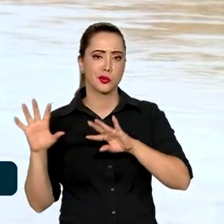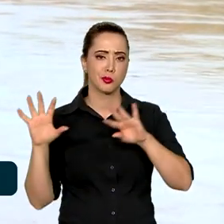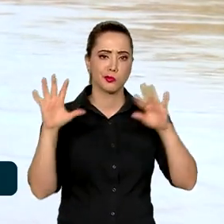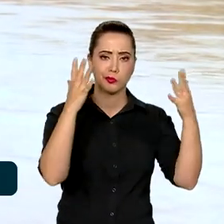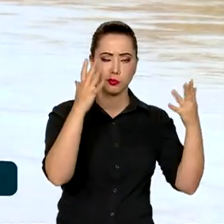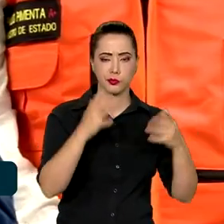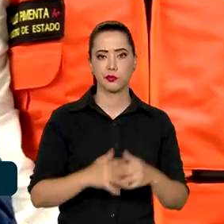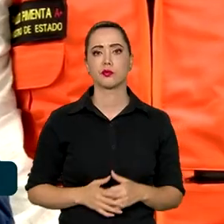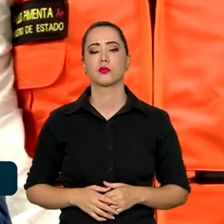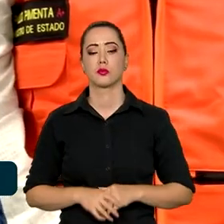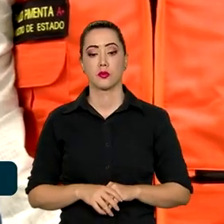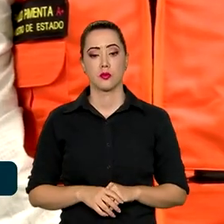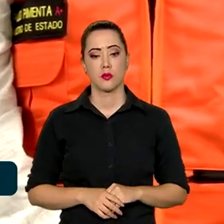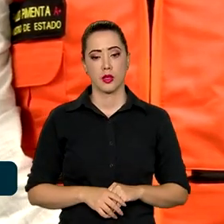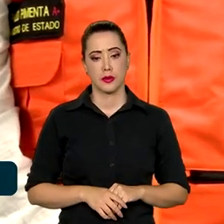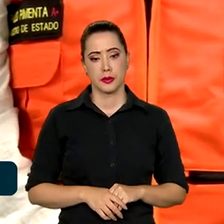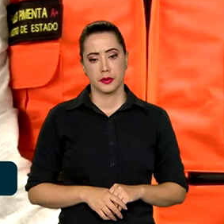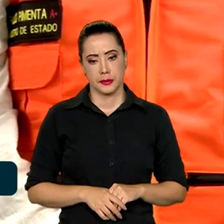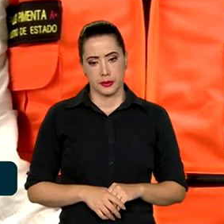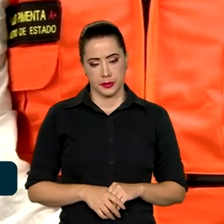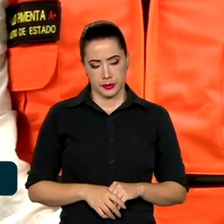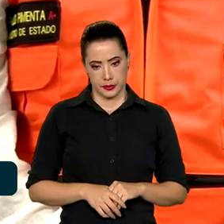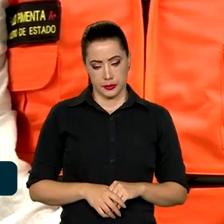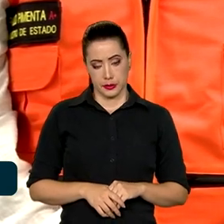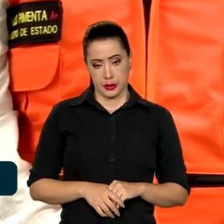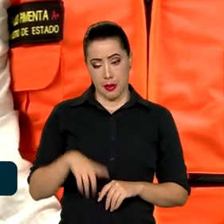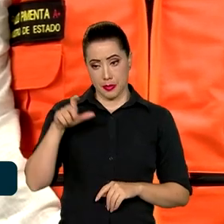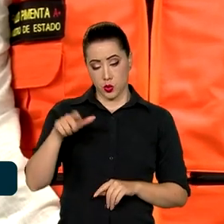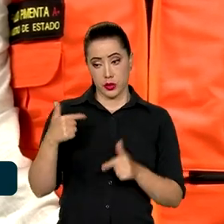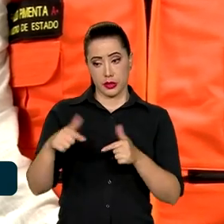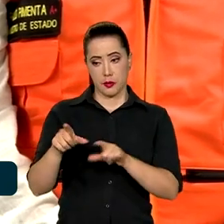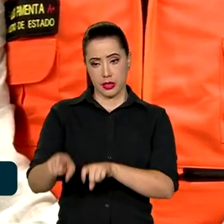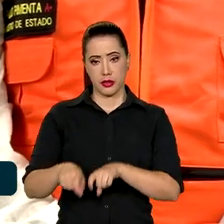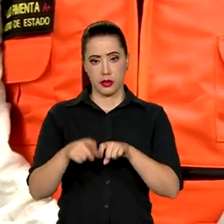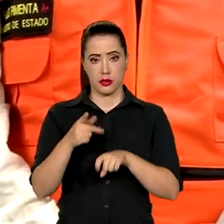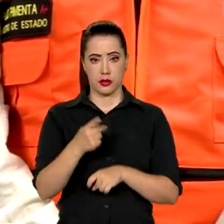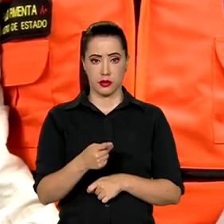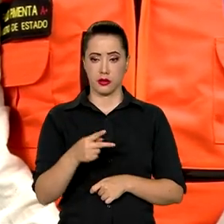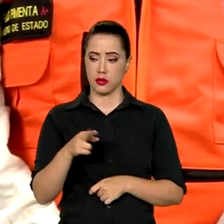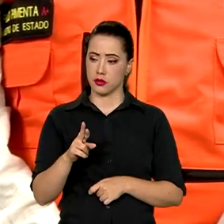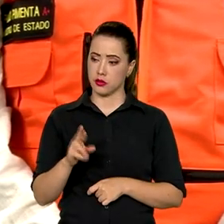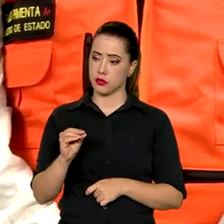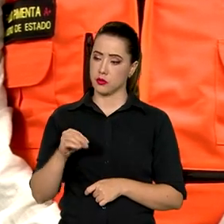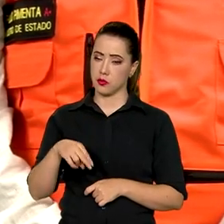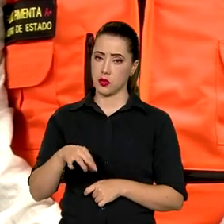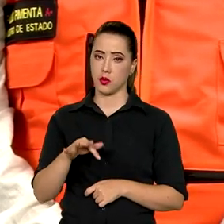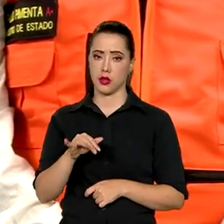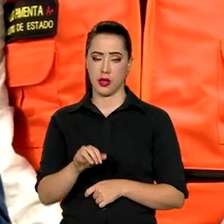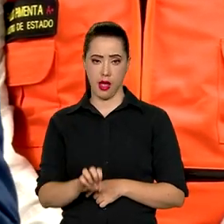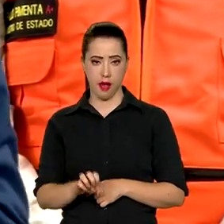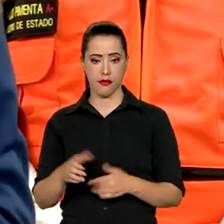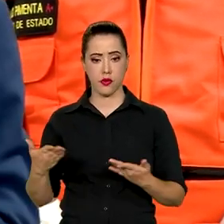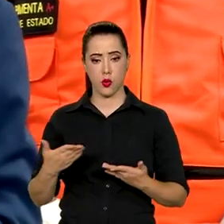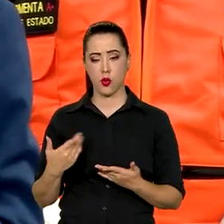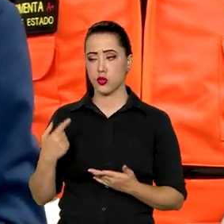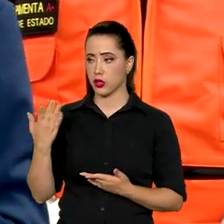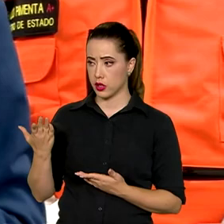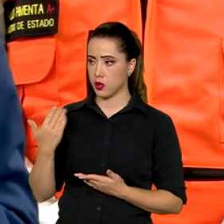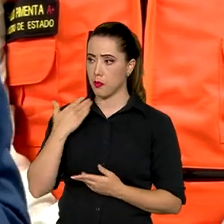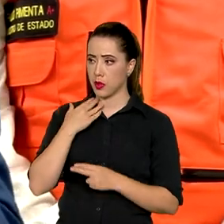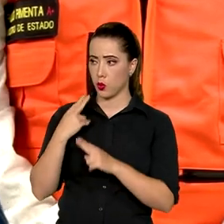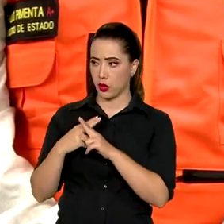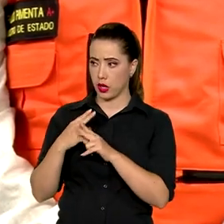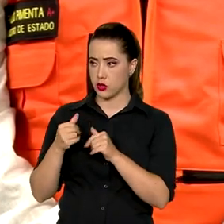extremos. O agricultor que tem Pronaf, que tem financiamento do Pronaf, aqui nós estamos na Caixa Econômica Federal, quero